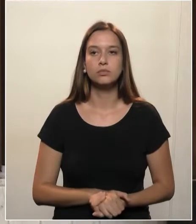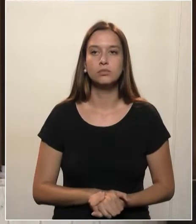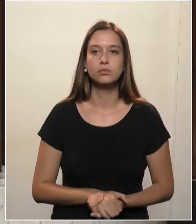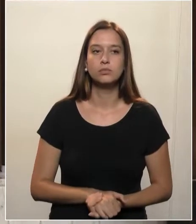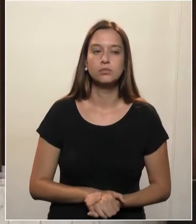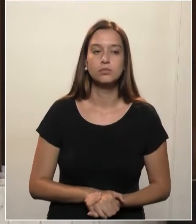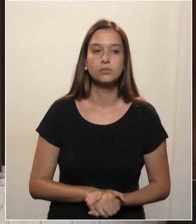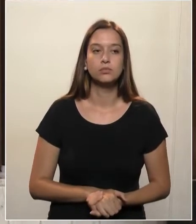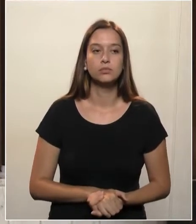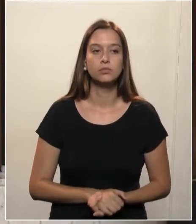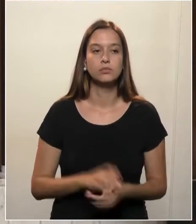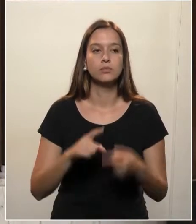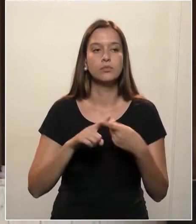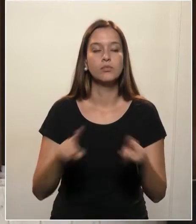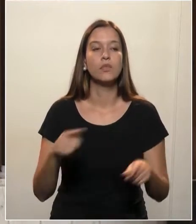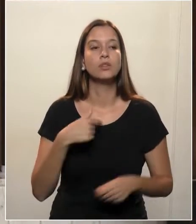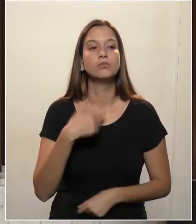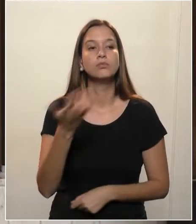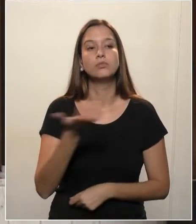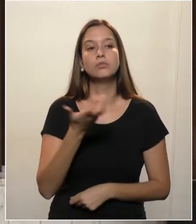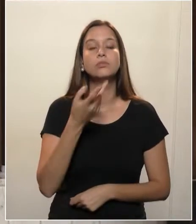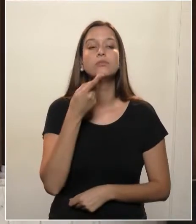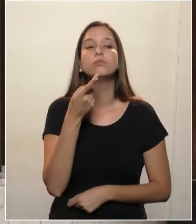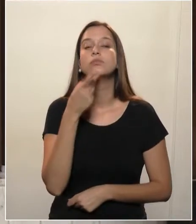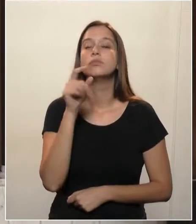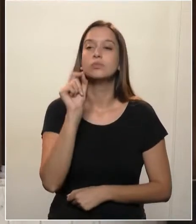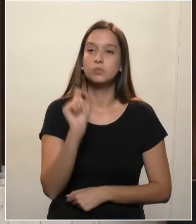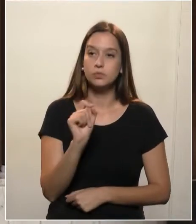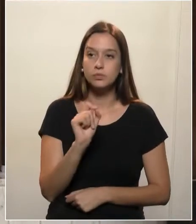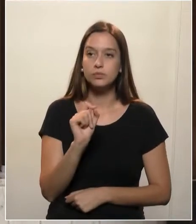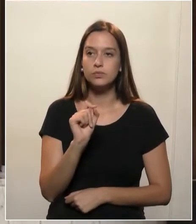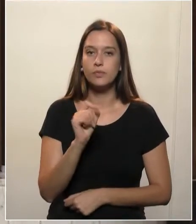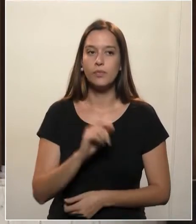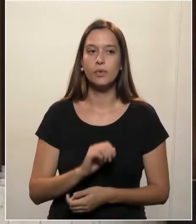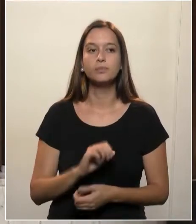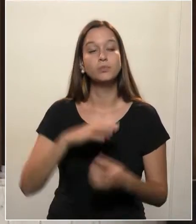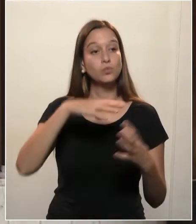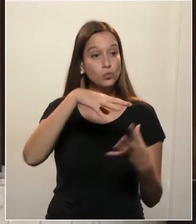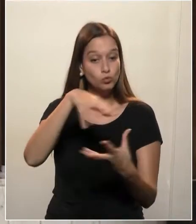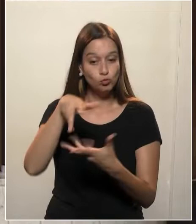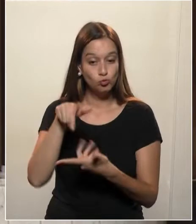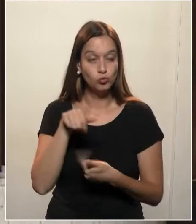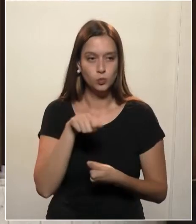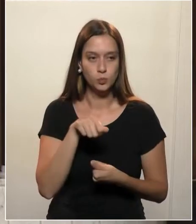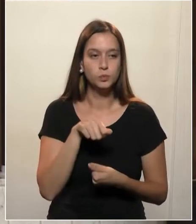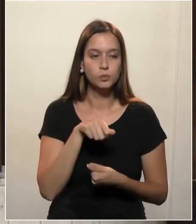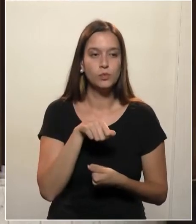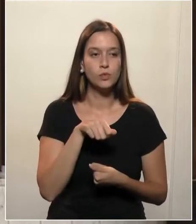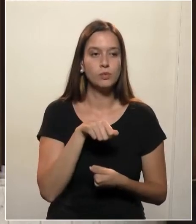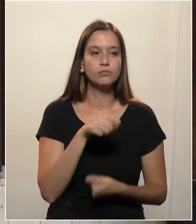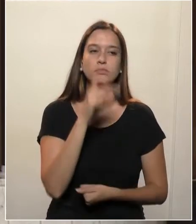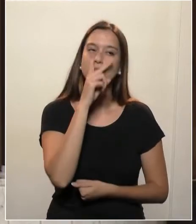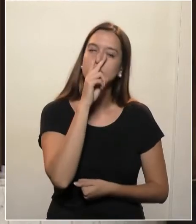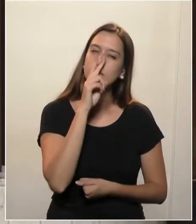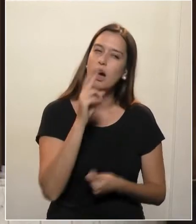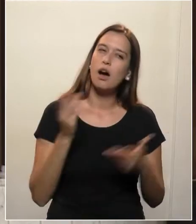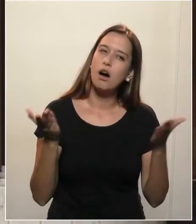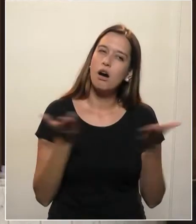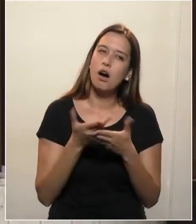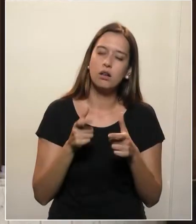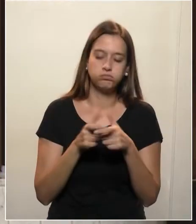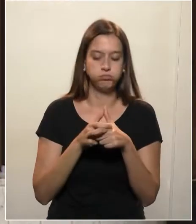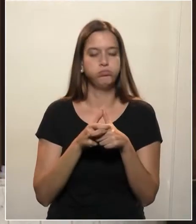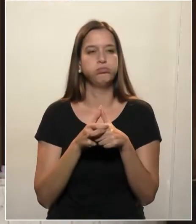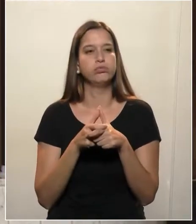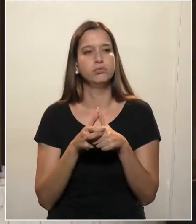mas eu queria dizer o seguinte, como o mundo realmente ficou um lugar pequeno para se morar.